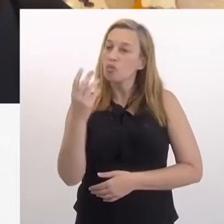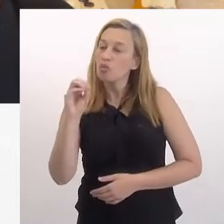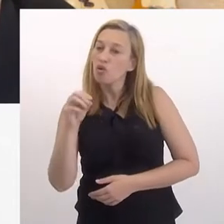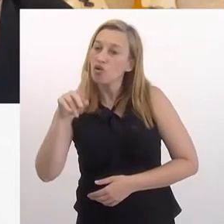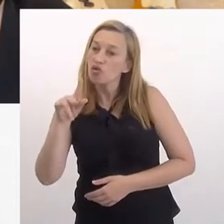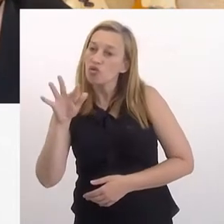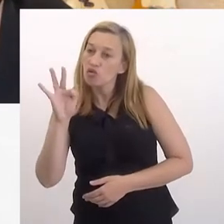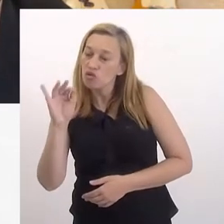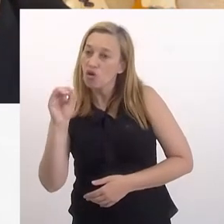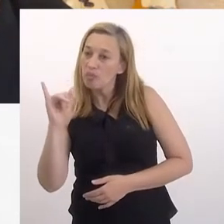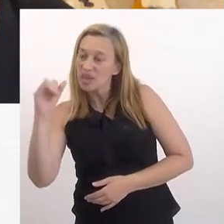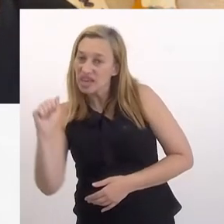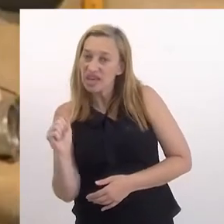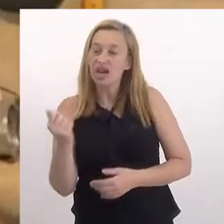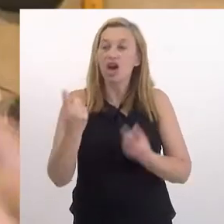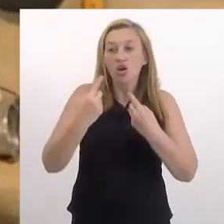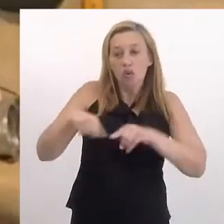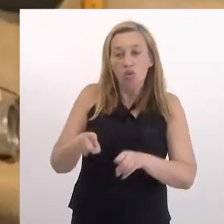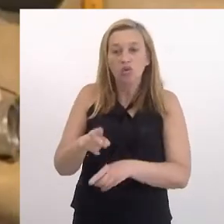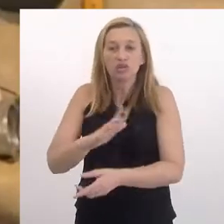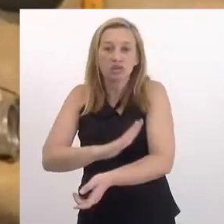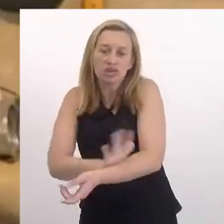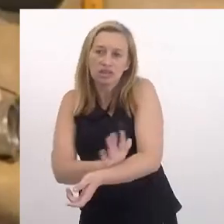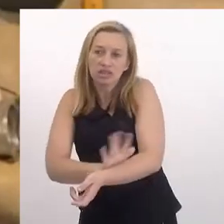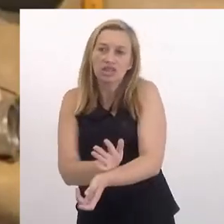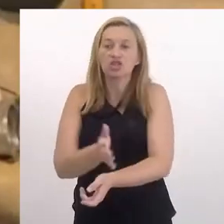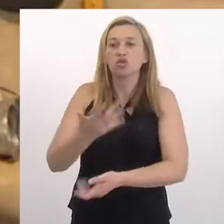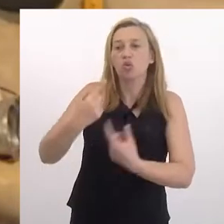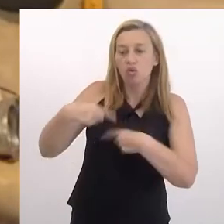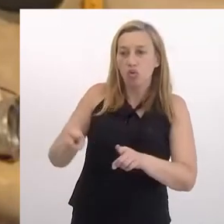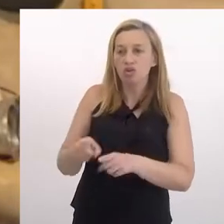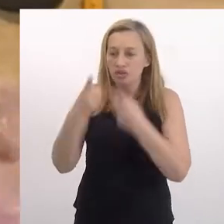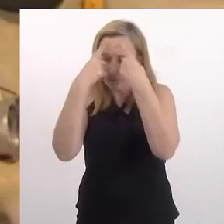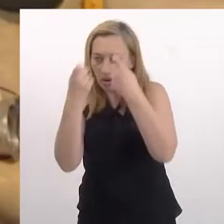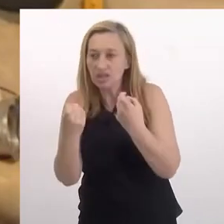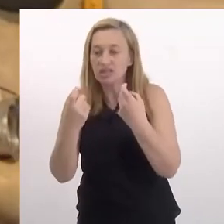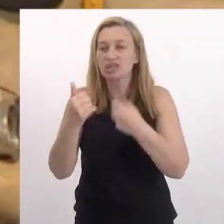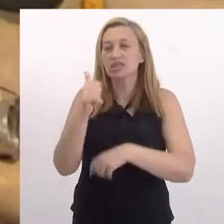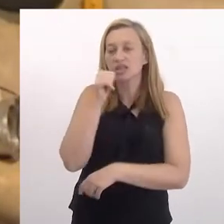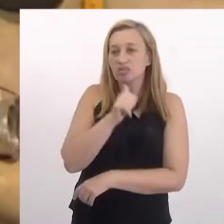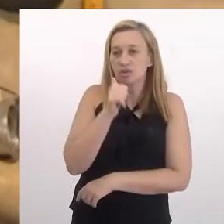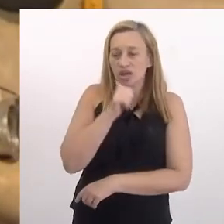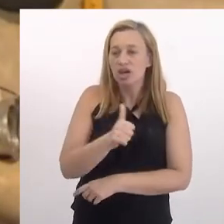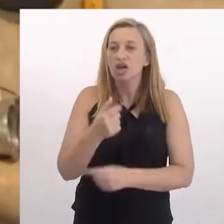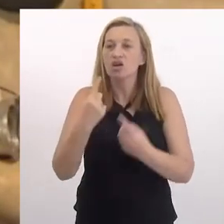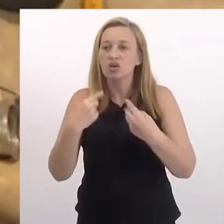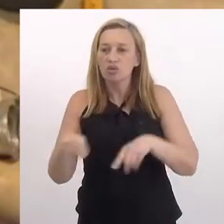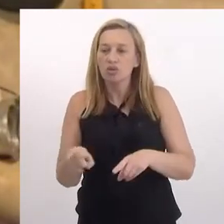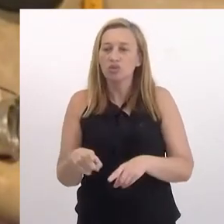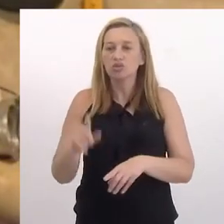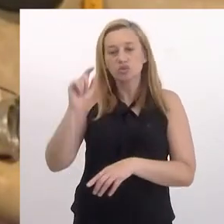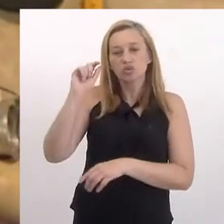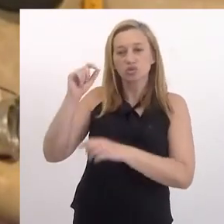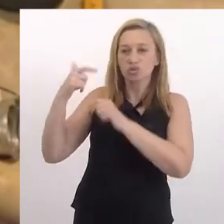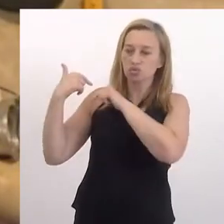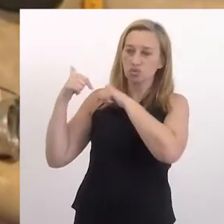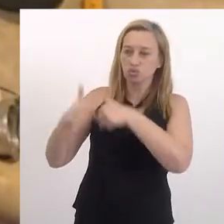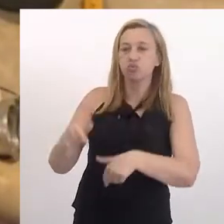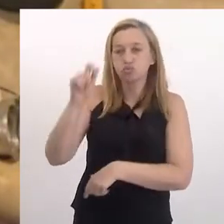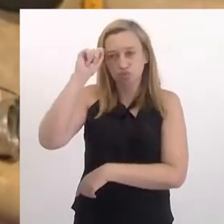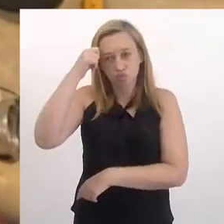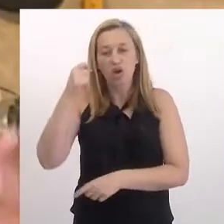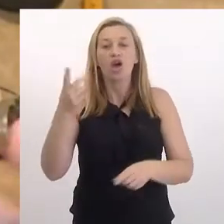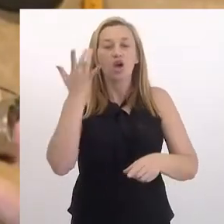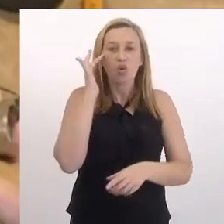que é contra o racismo, que é contra a violência contra as mulheres, que é contra uma violência com os nossos povos originários,